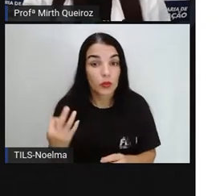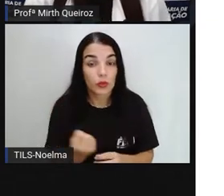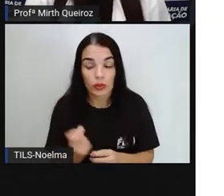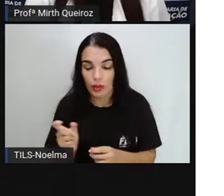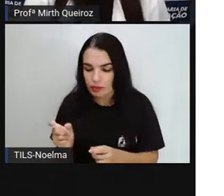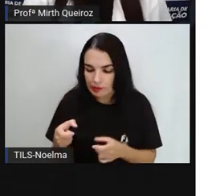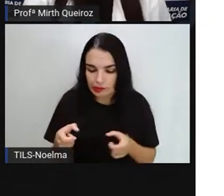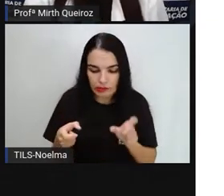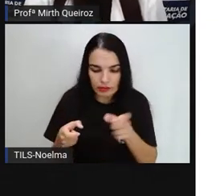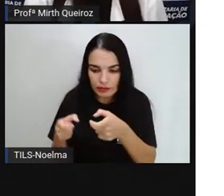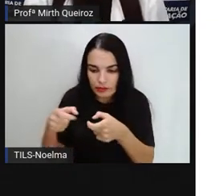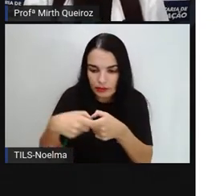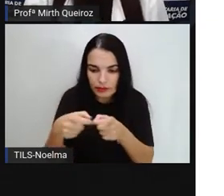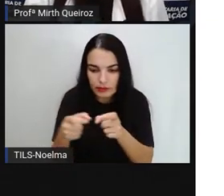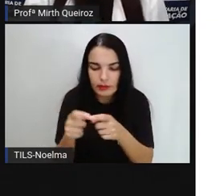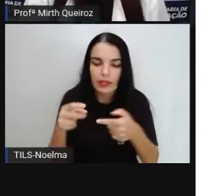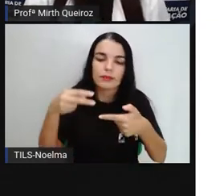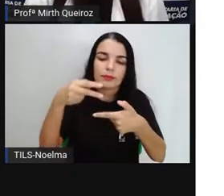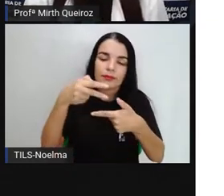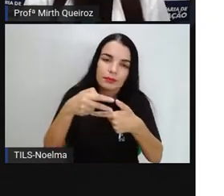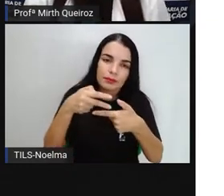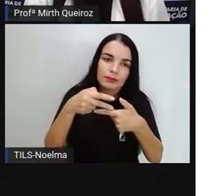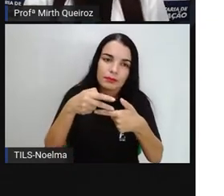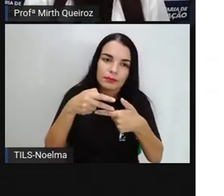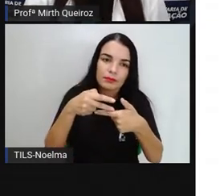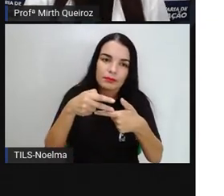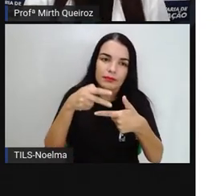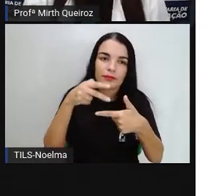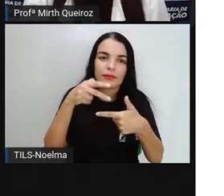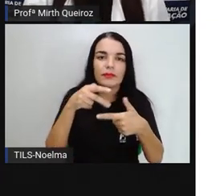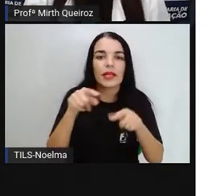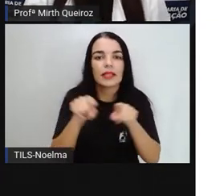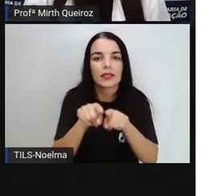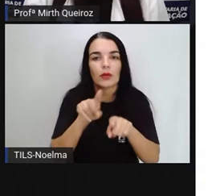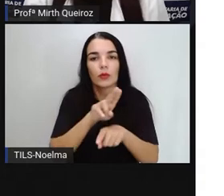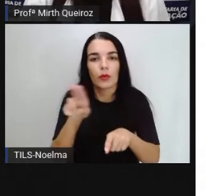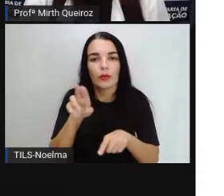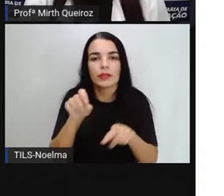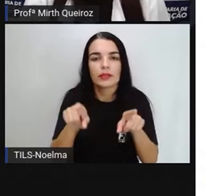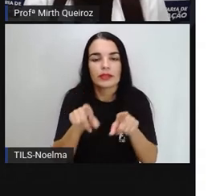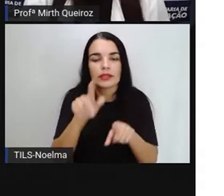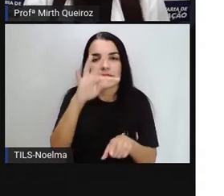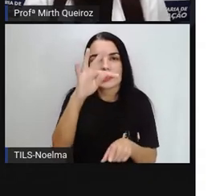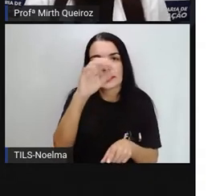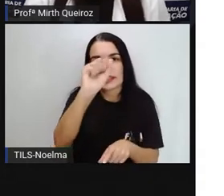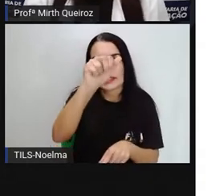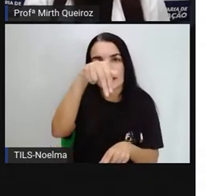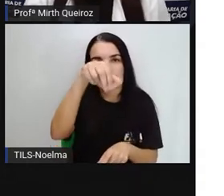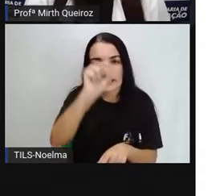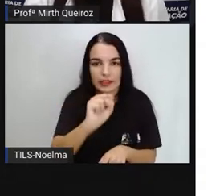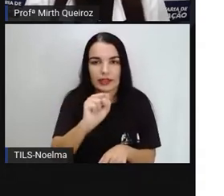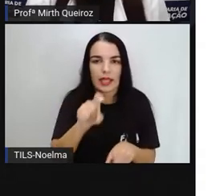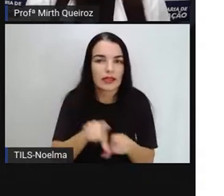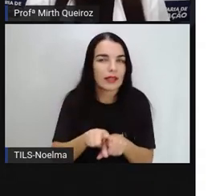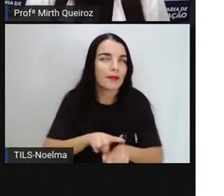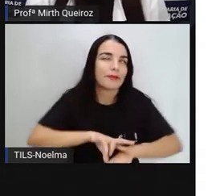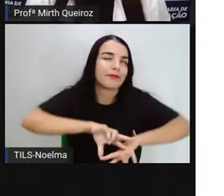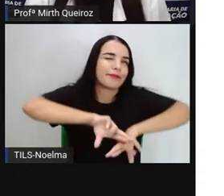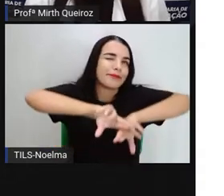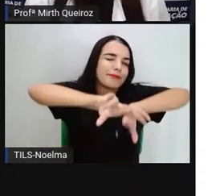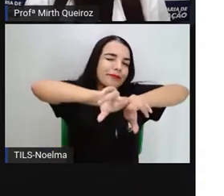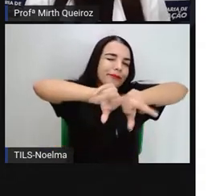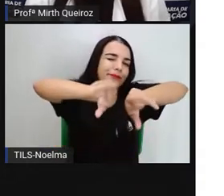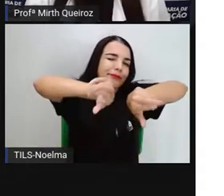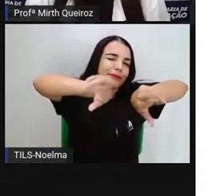tangrã, certo? Que são chamadas de tangrã. Com essas peças, é possível criar diversas formas.